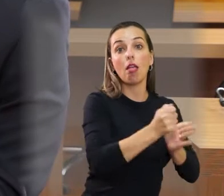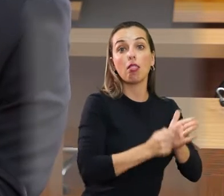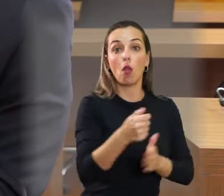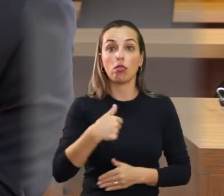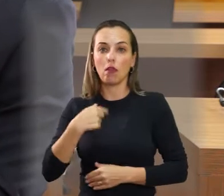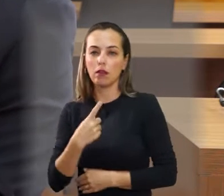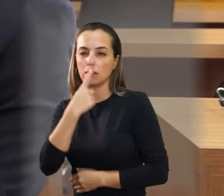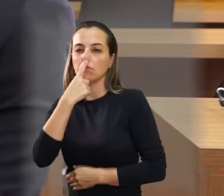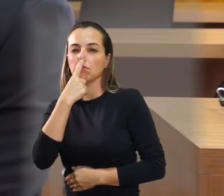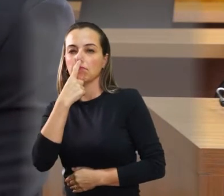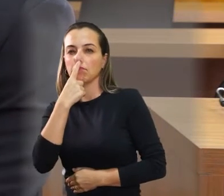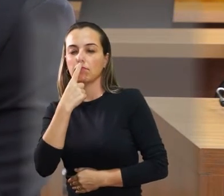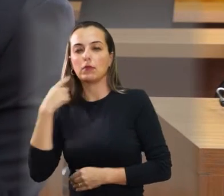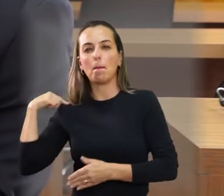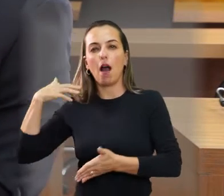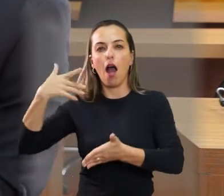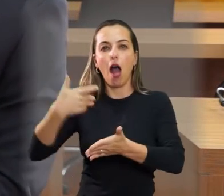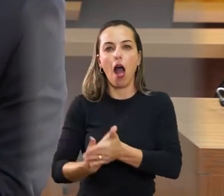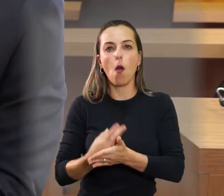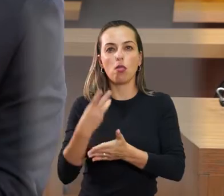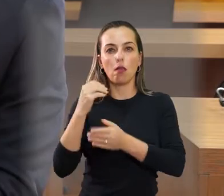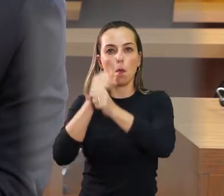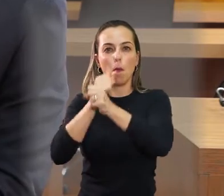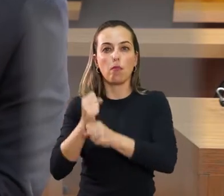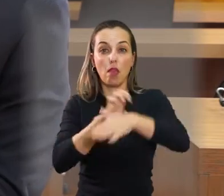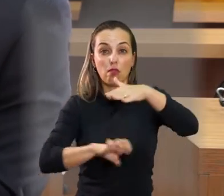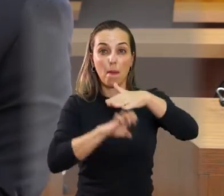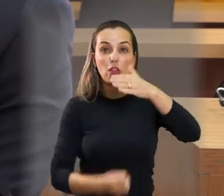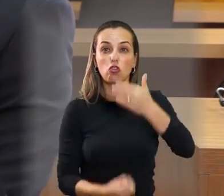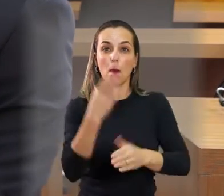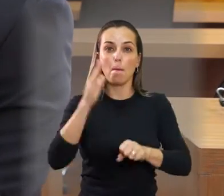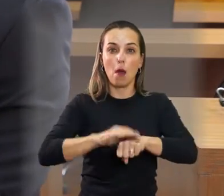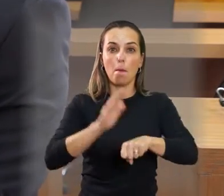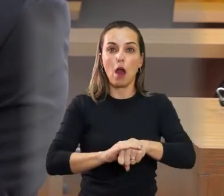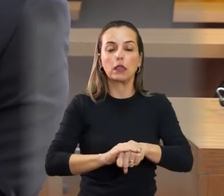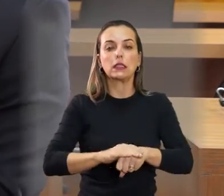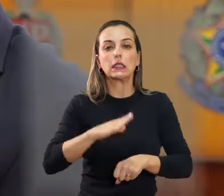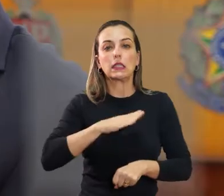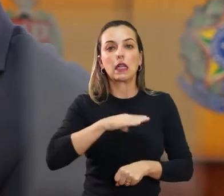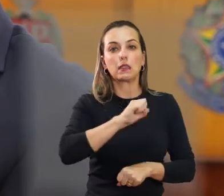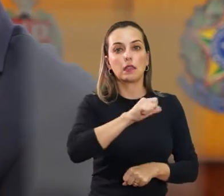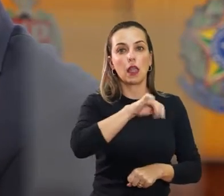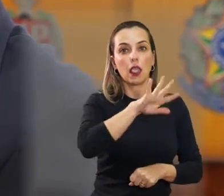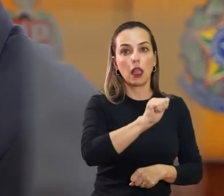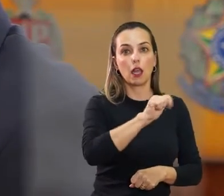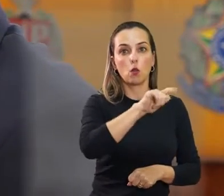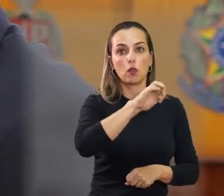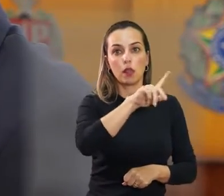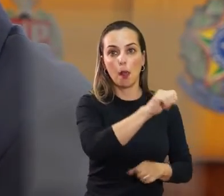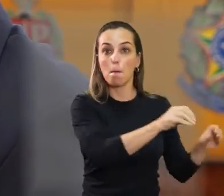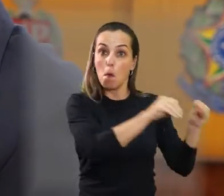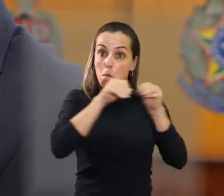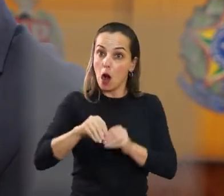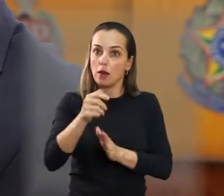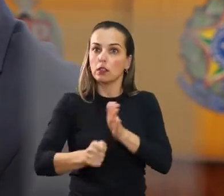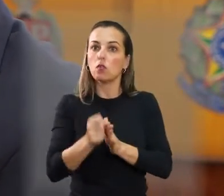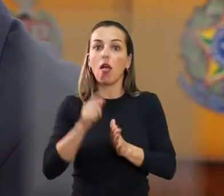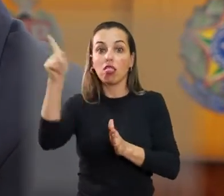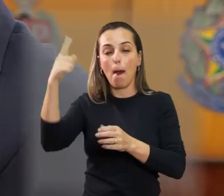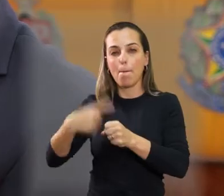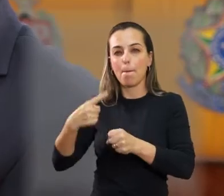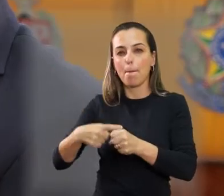O meu negoação é forte, eu montei minha empresa aqui há 30 anos, vindo de Santa Lúcia, eu fui abraçado pelo povo lá do